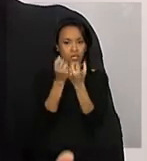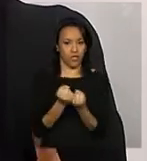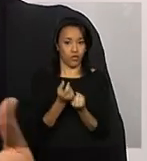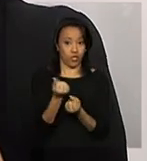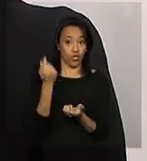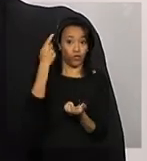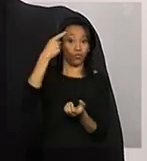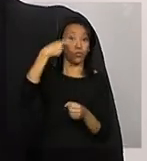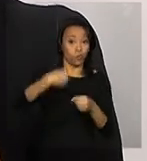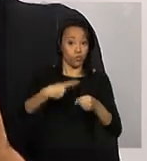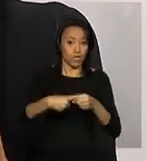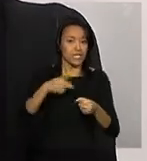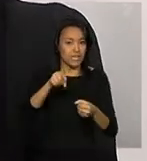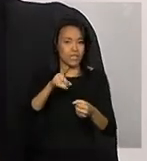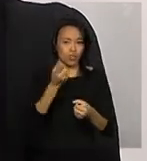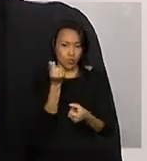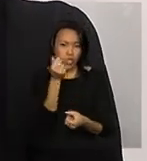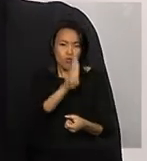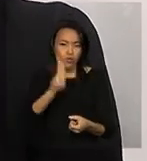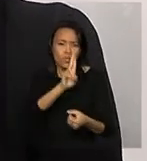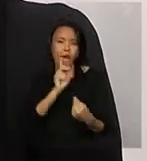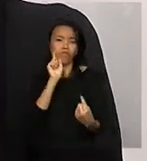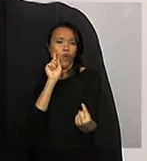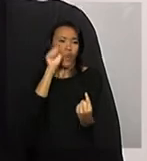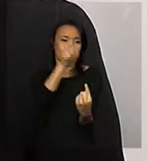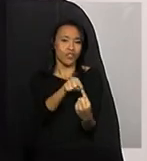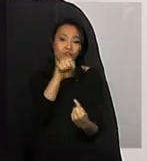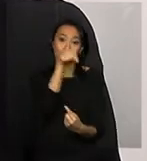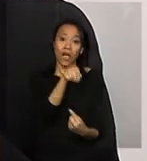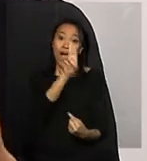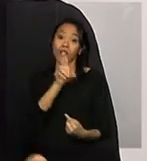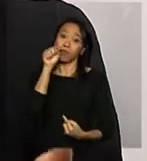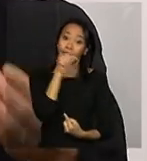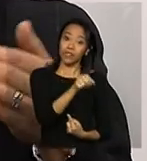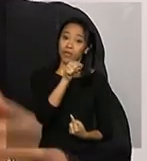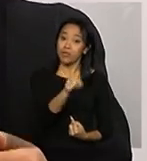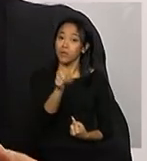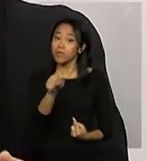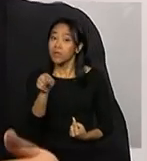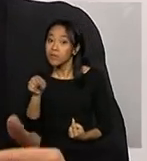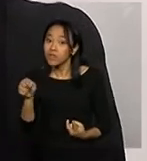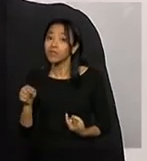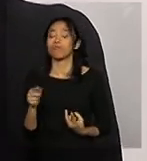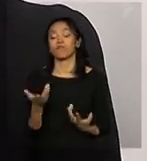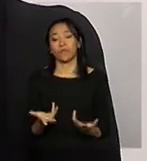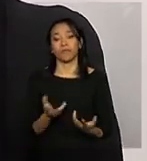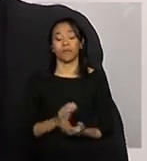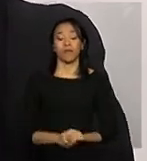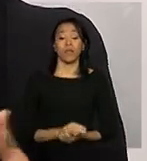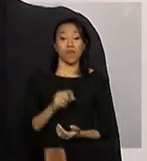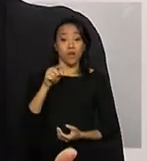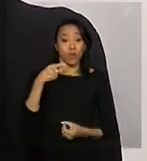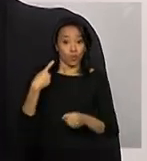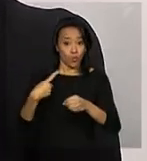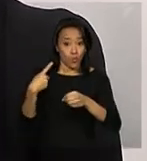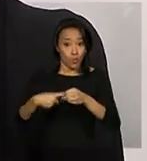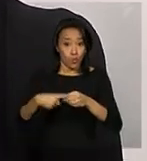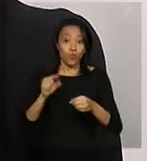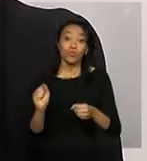foi gasto dentro da finalidade para a qual ele foi pactuado. Efetivamente, o ente município está